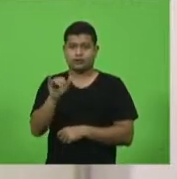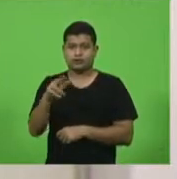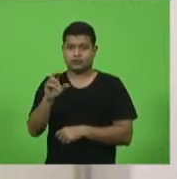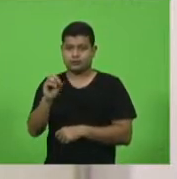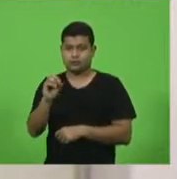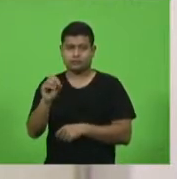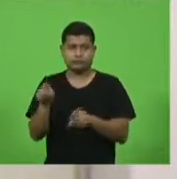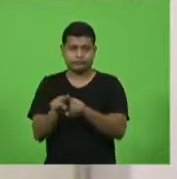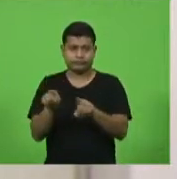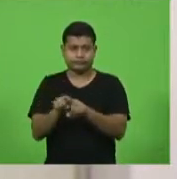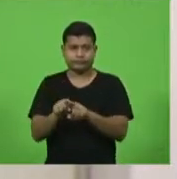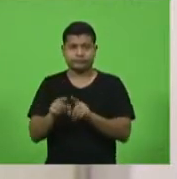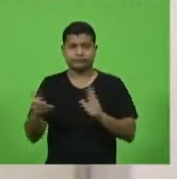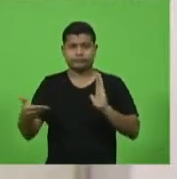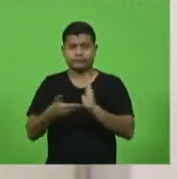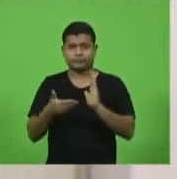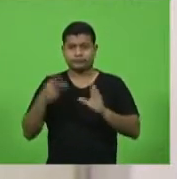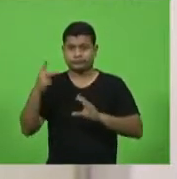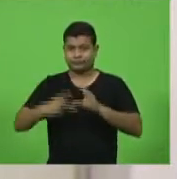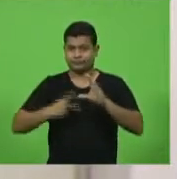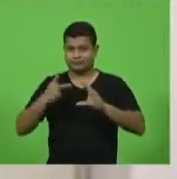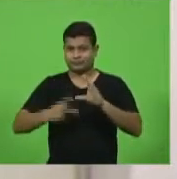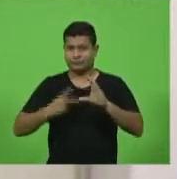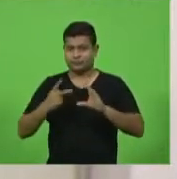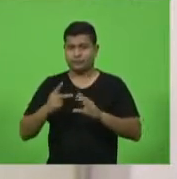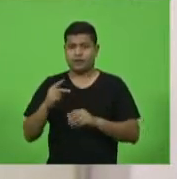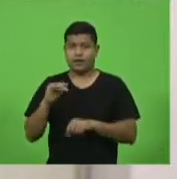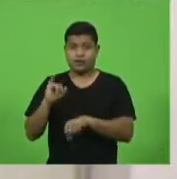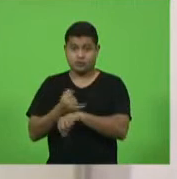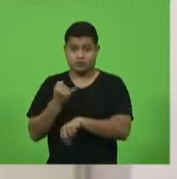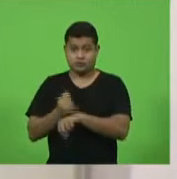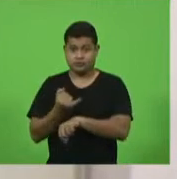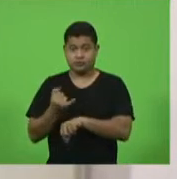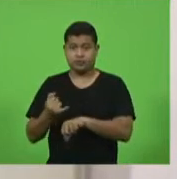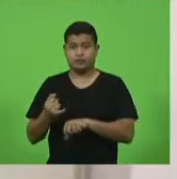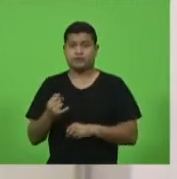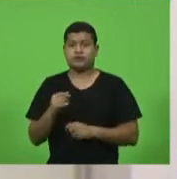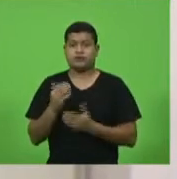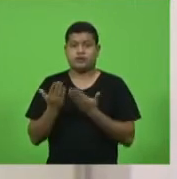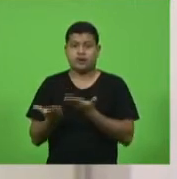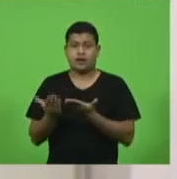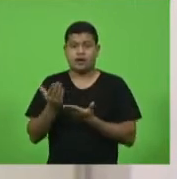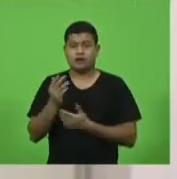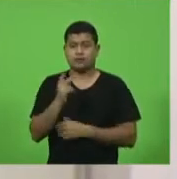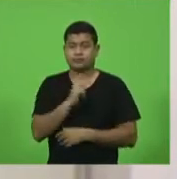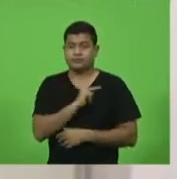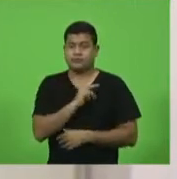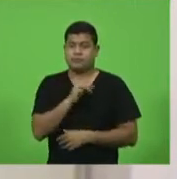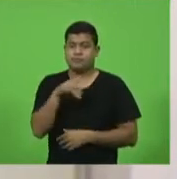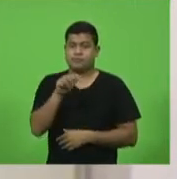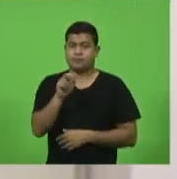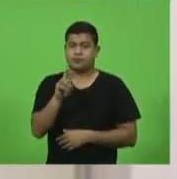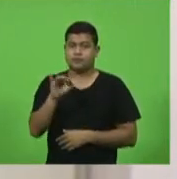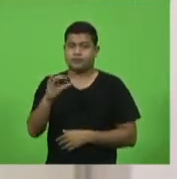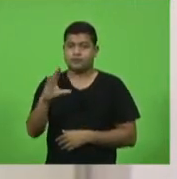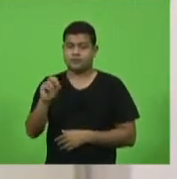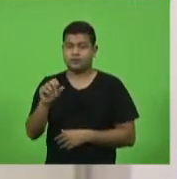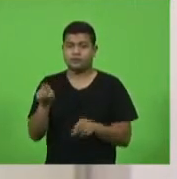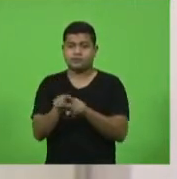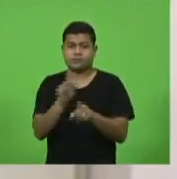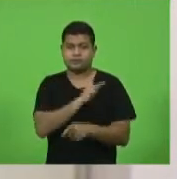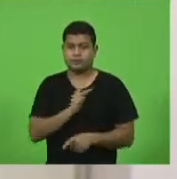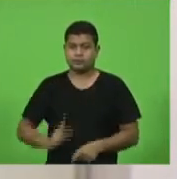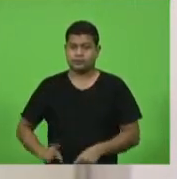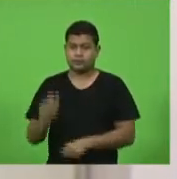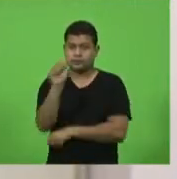presidente da Câmara de Vereadores de Joinville, Maurício Fernando Peixer. E senhor presidente da Associação Empresarial de